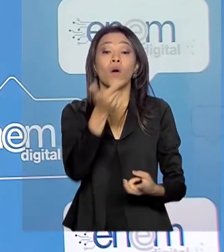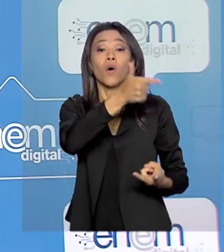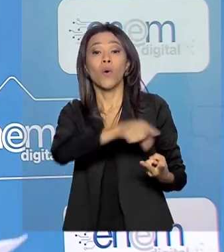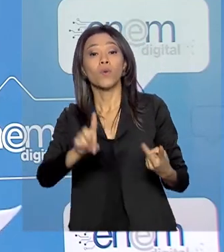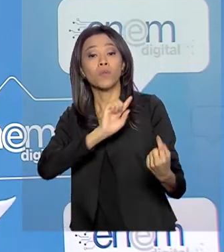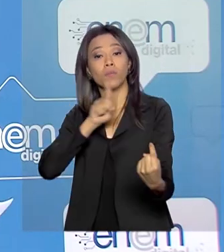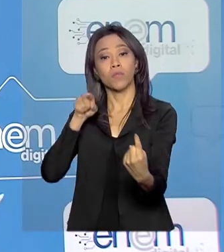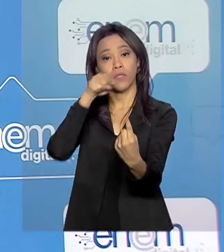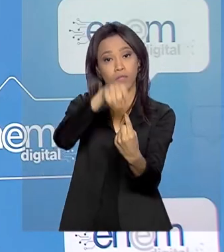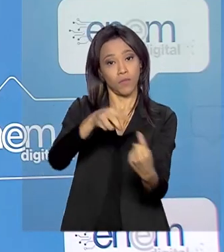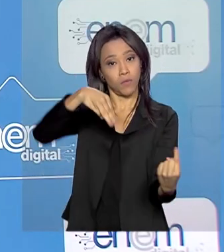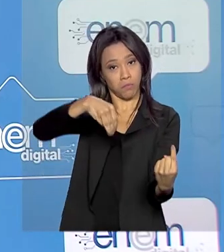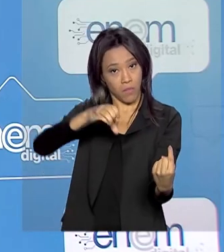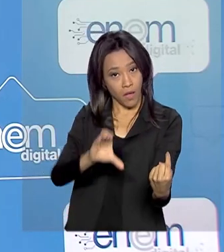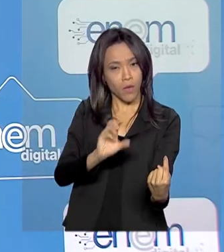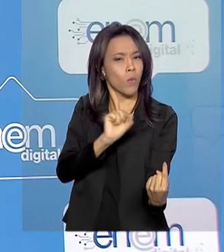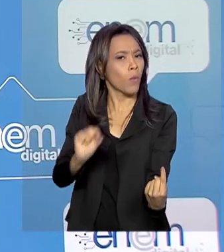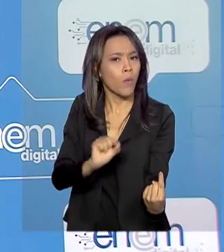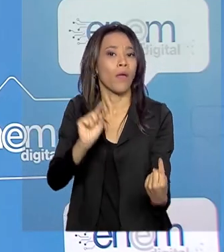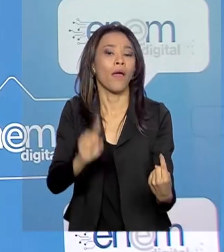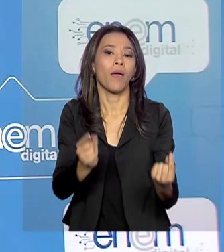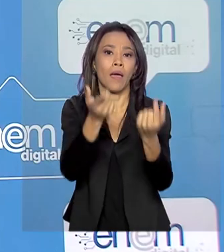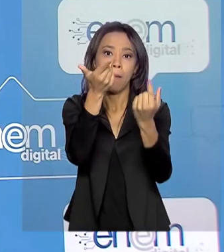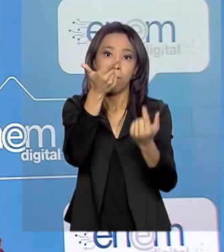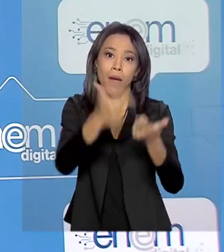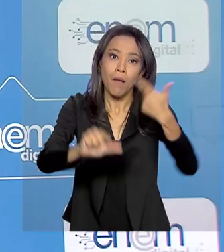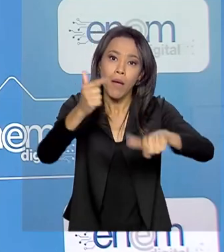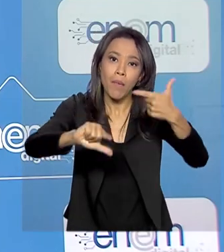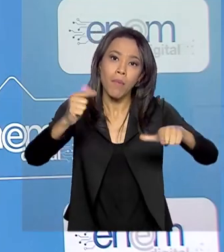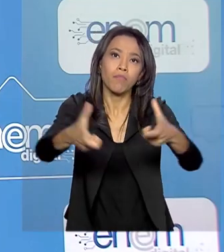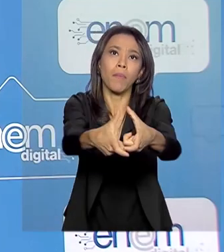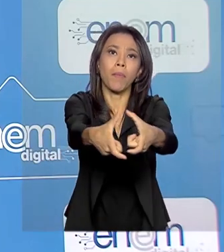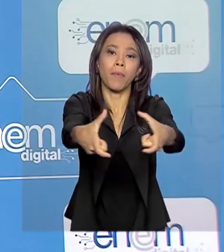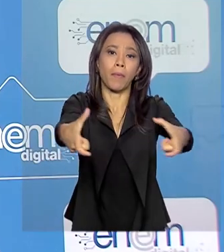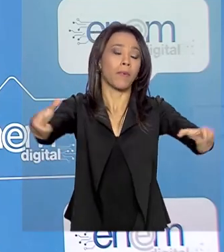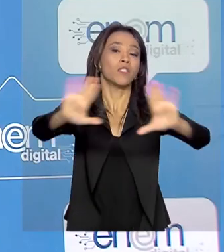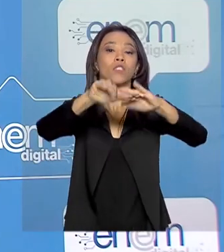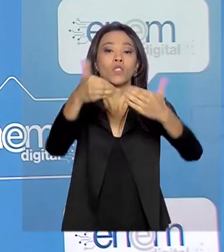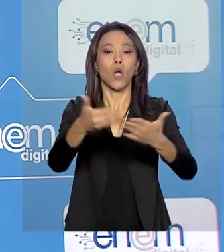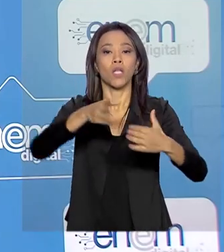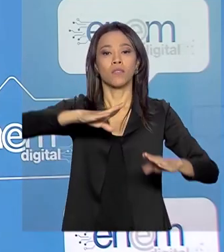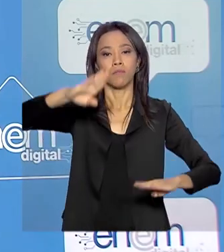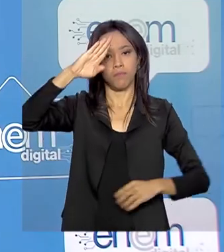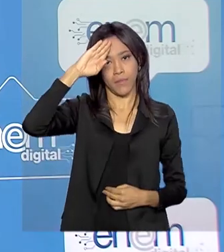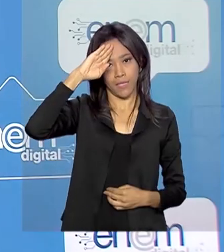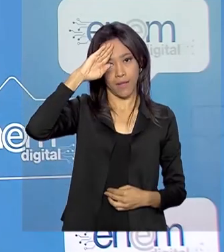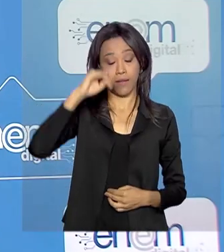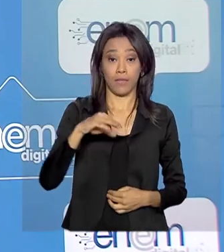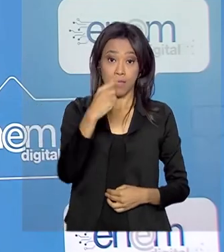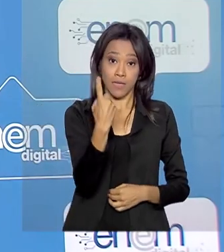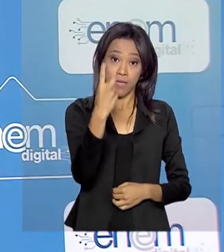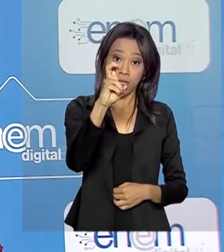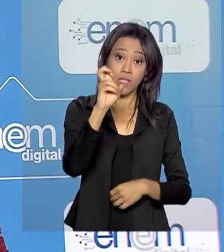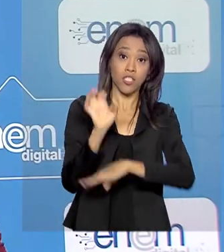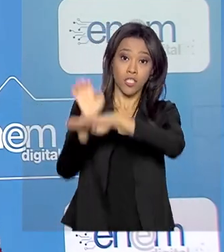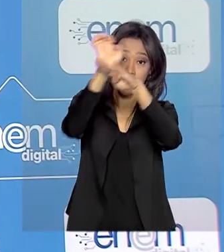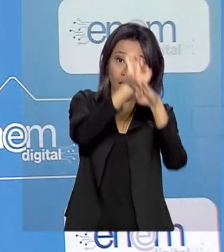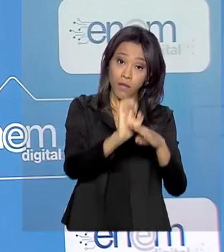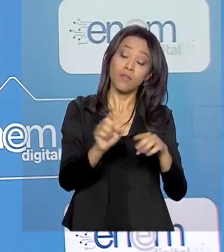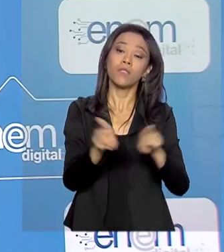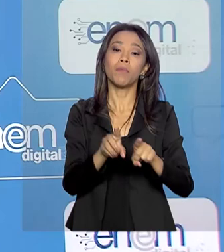meta do Ministério da Educação é ampliar o número de escolas cívico-militares. Atualmente, 15 estados mais o Distrito Federal